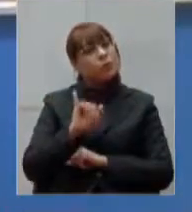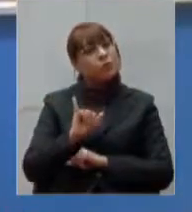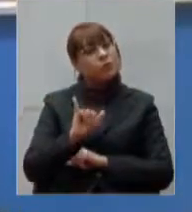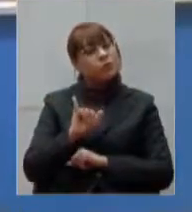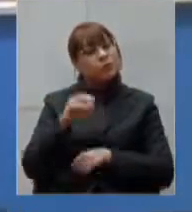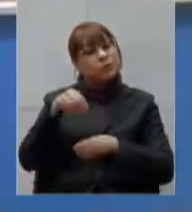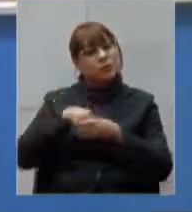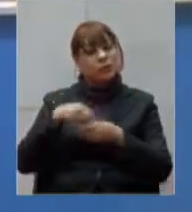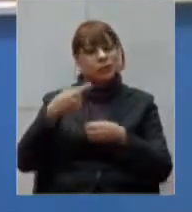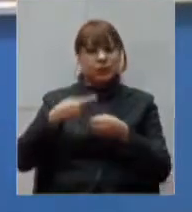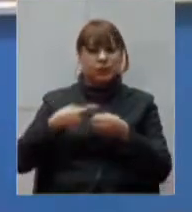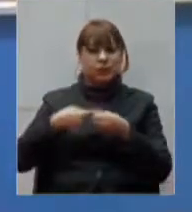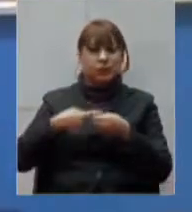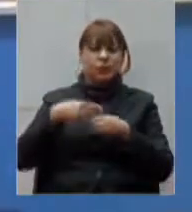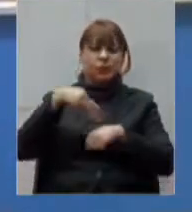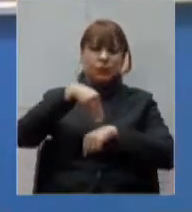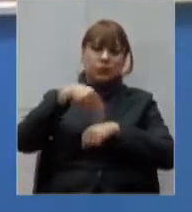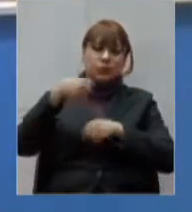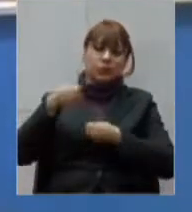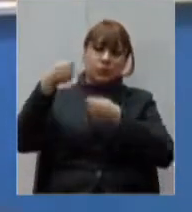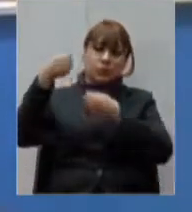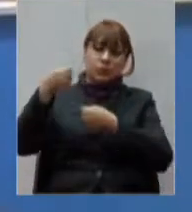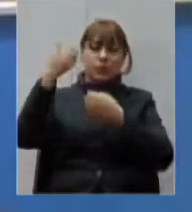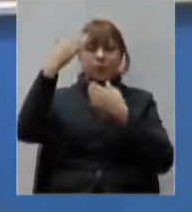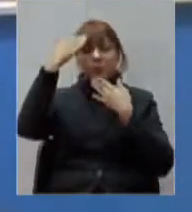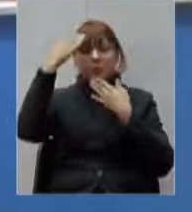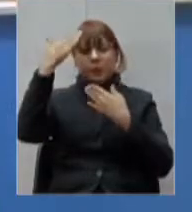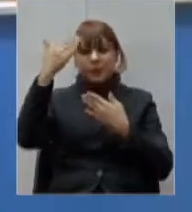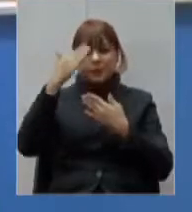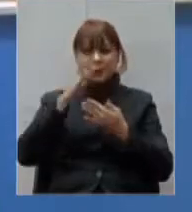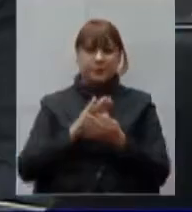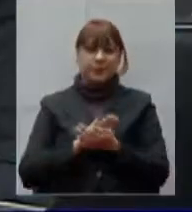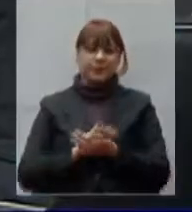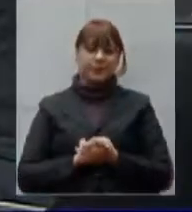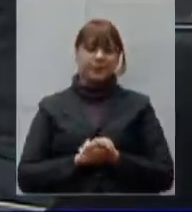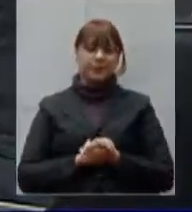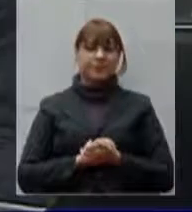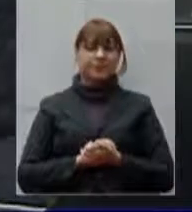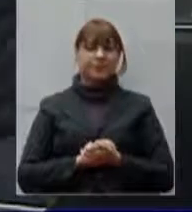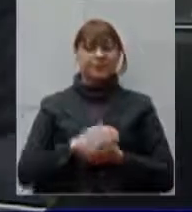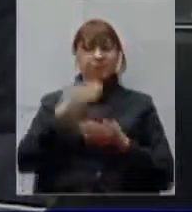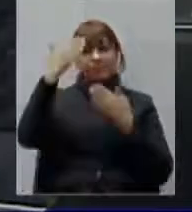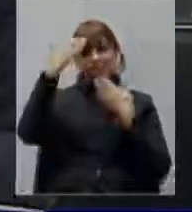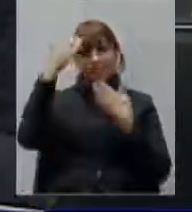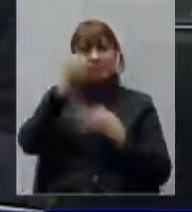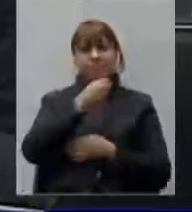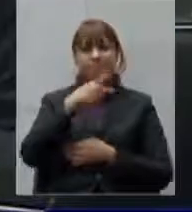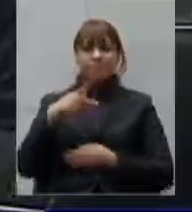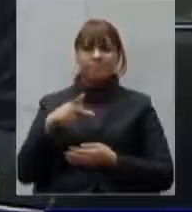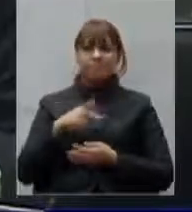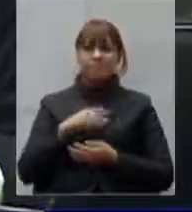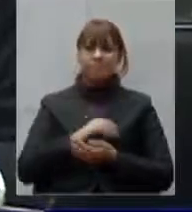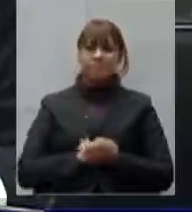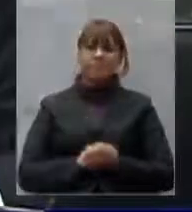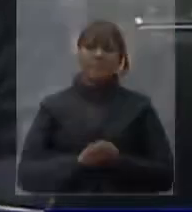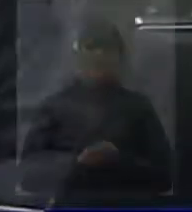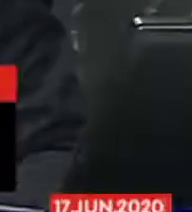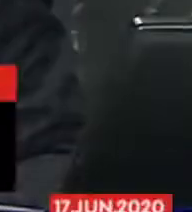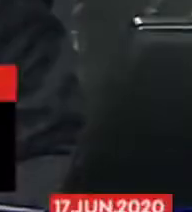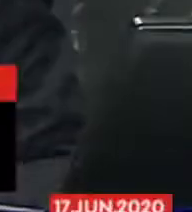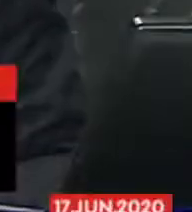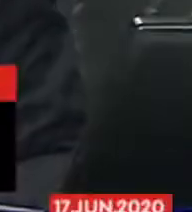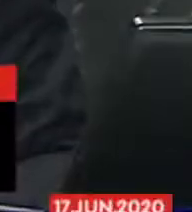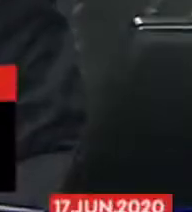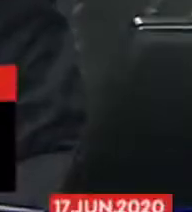cidade de Muriaé para atender a microregião muito obrigado pela oportunidade muito obrigado prefeito parabéns pelas medidas que tem